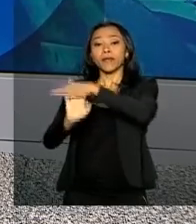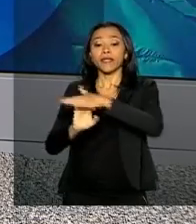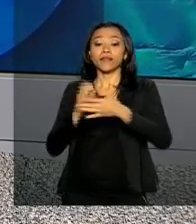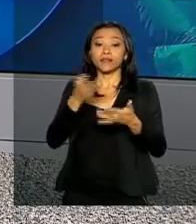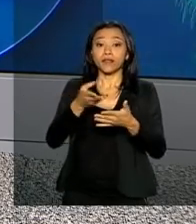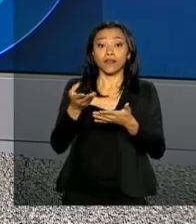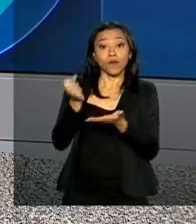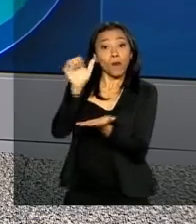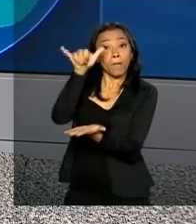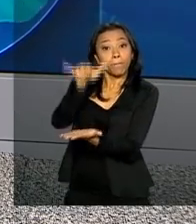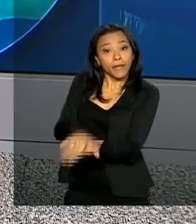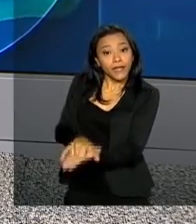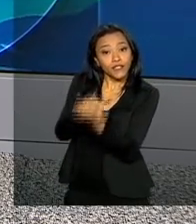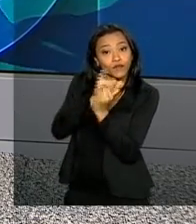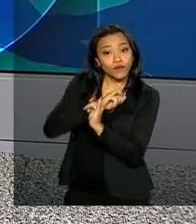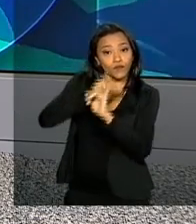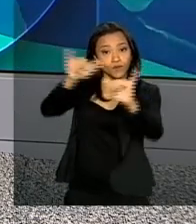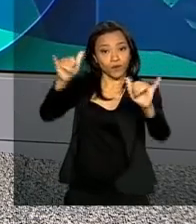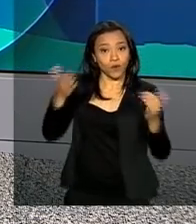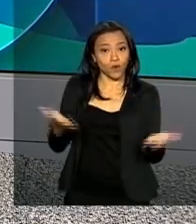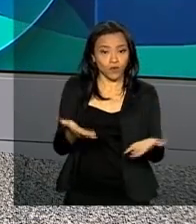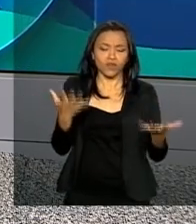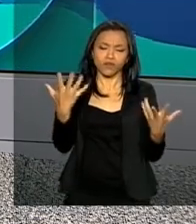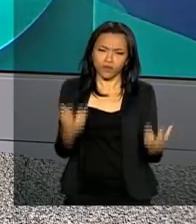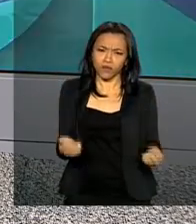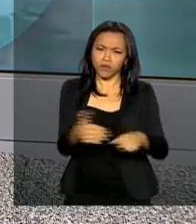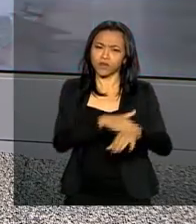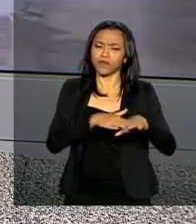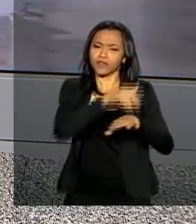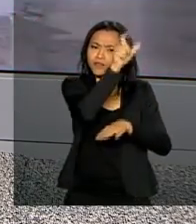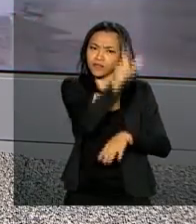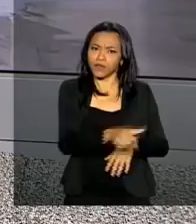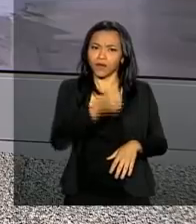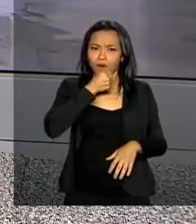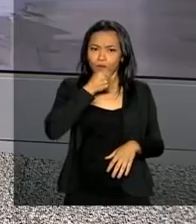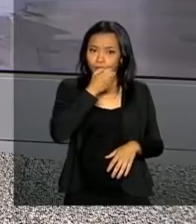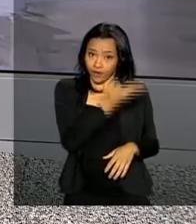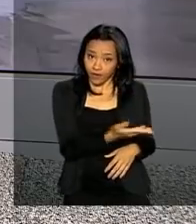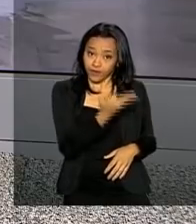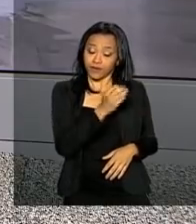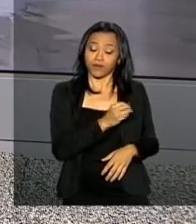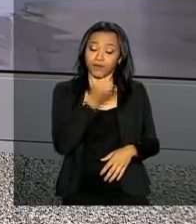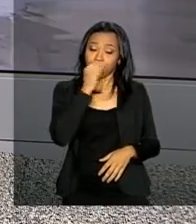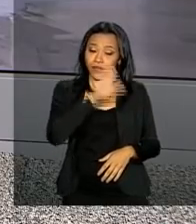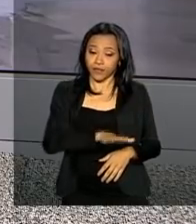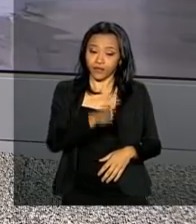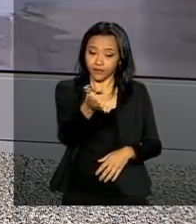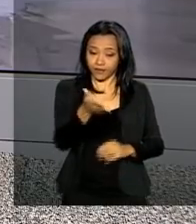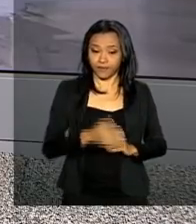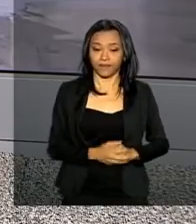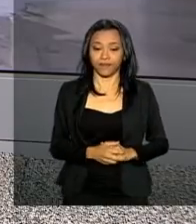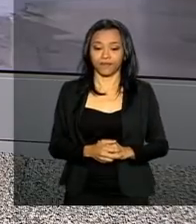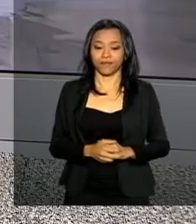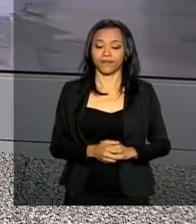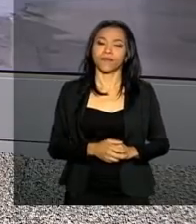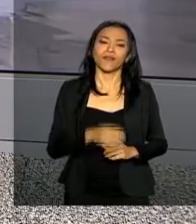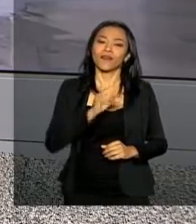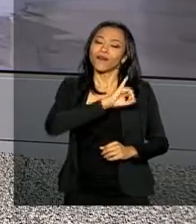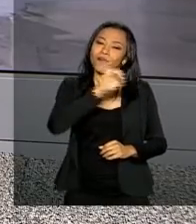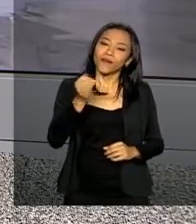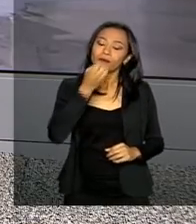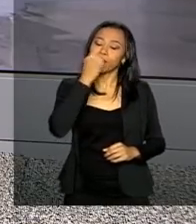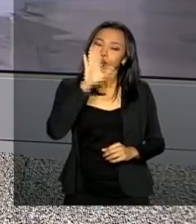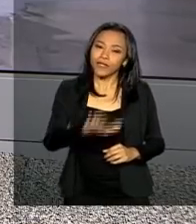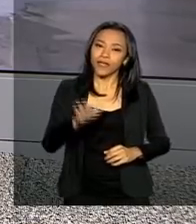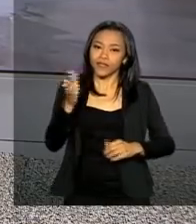aplicativo. Sobre esse assunto, vamos conversar com a repórter Luana Karen. Olá, Luana, boa tarde. Olá, Alessandra, boa